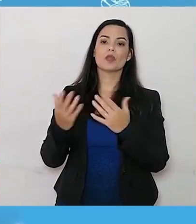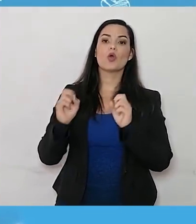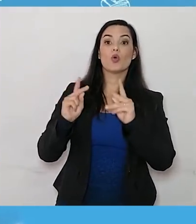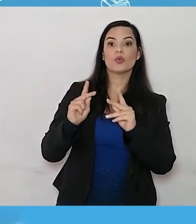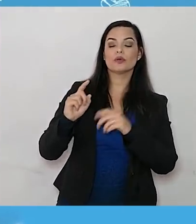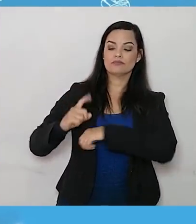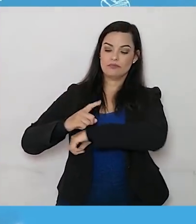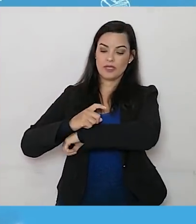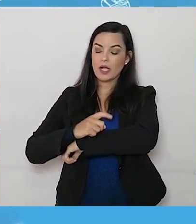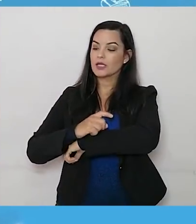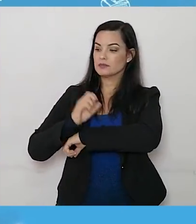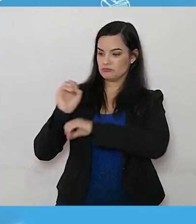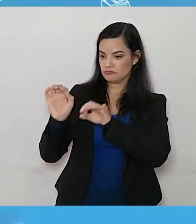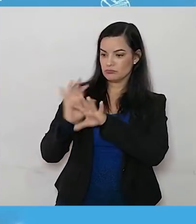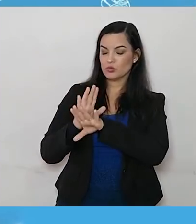lagarta?